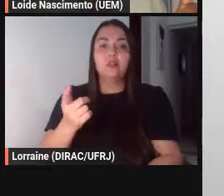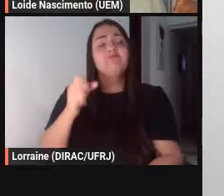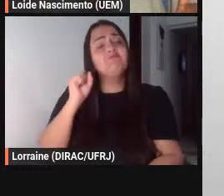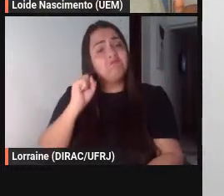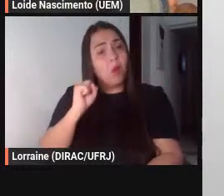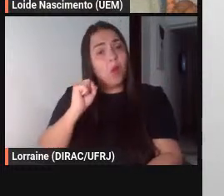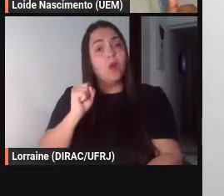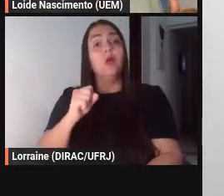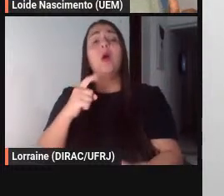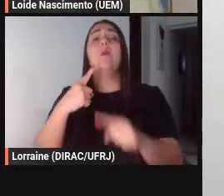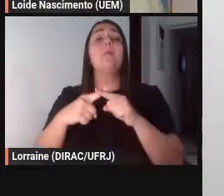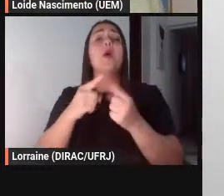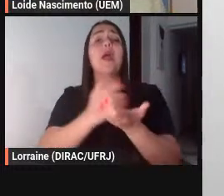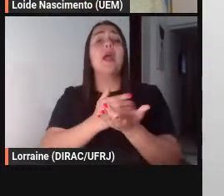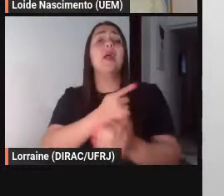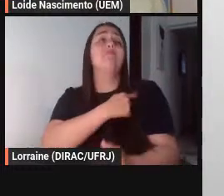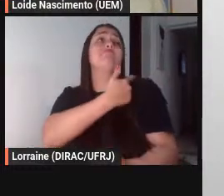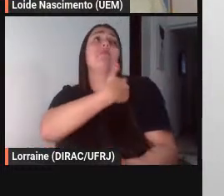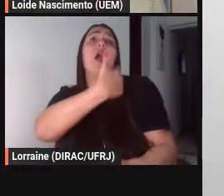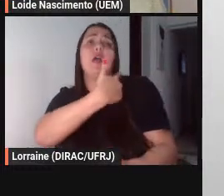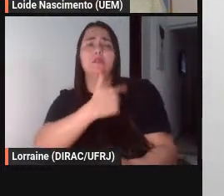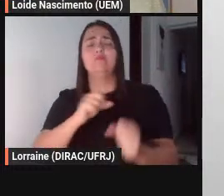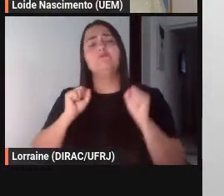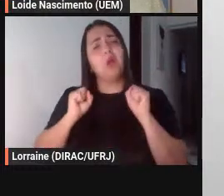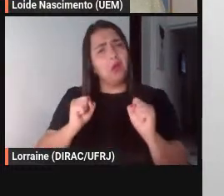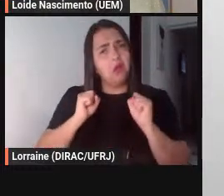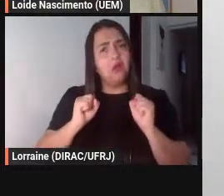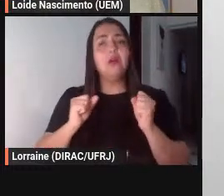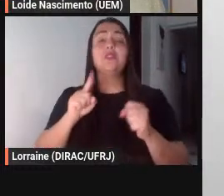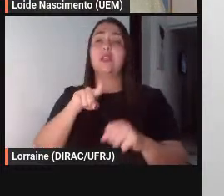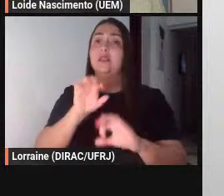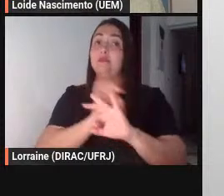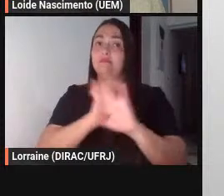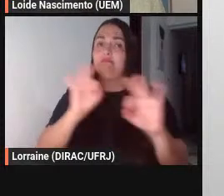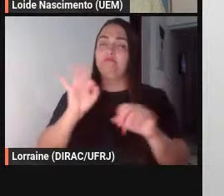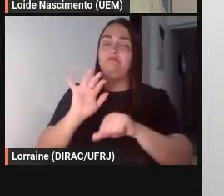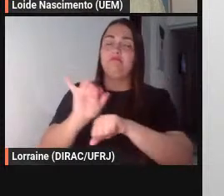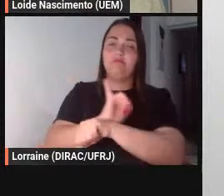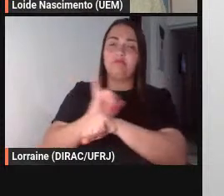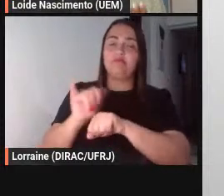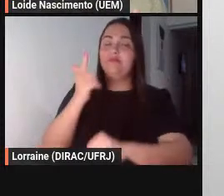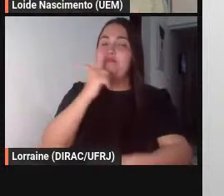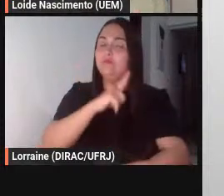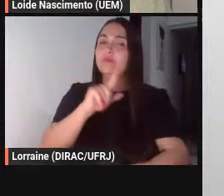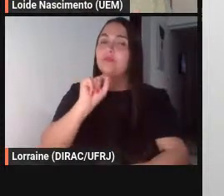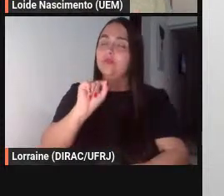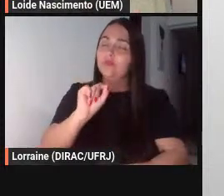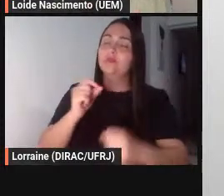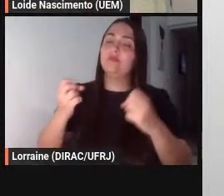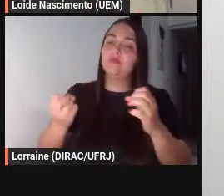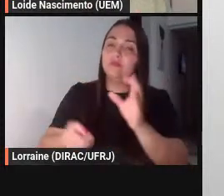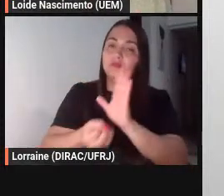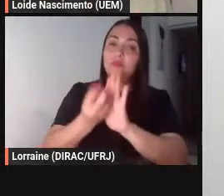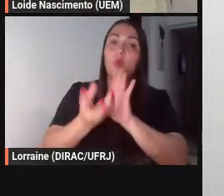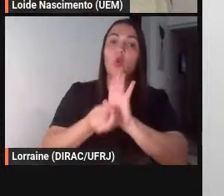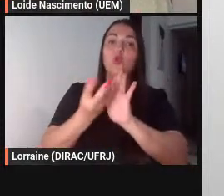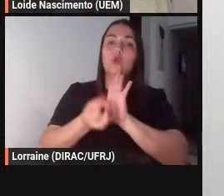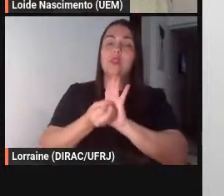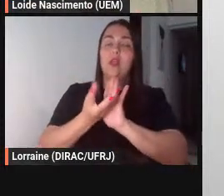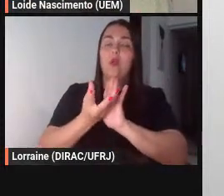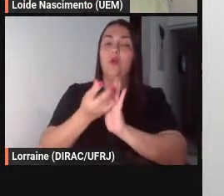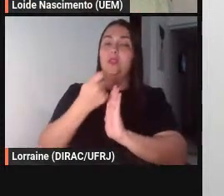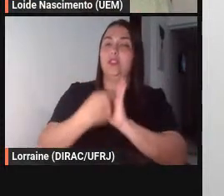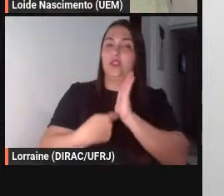que não lá no início do ensino médio é uma excelente estratégia para produção textual fábulas